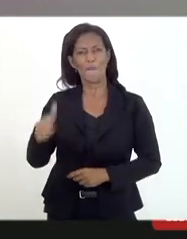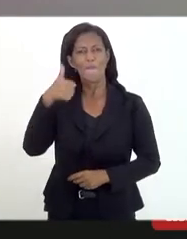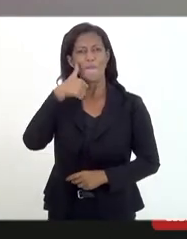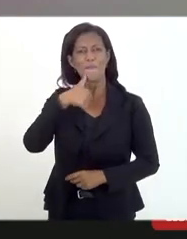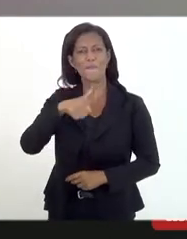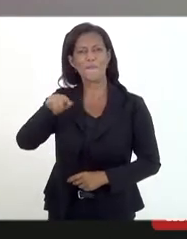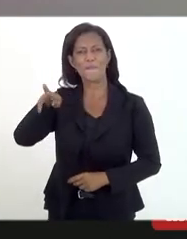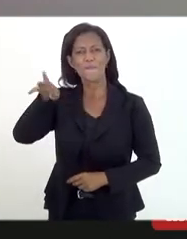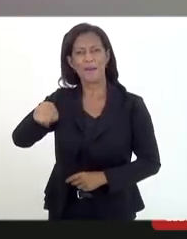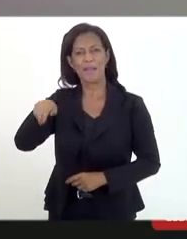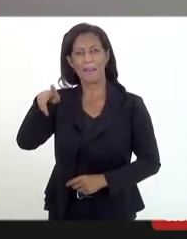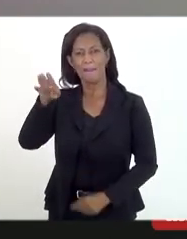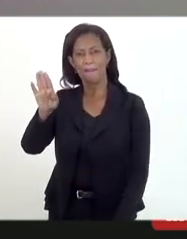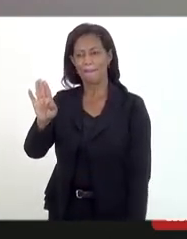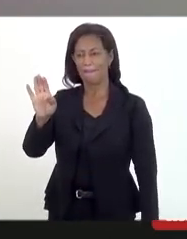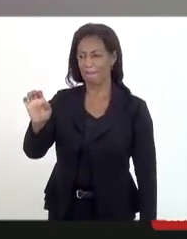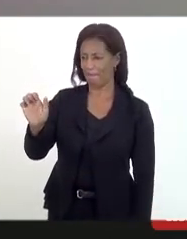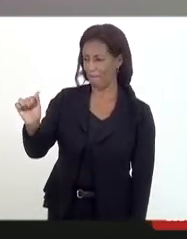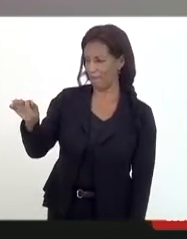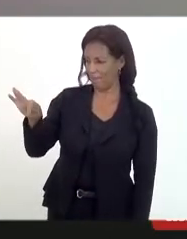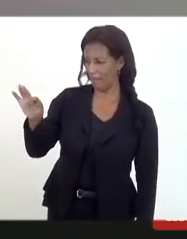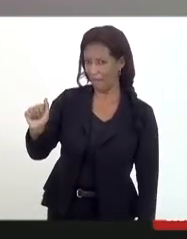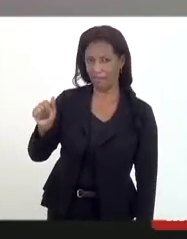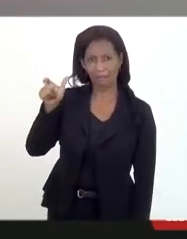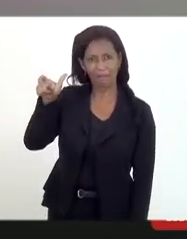Muitos lugares no Rio de Janeiro